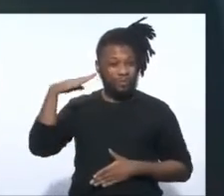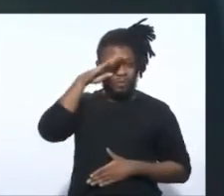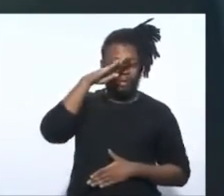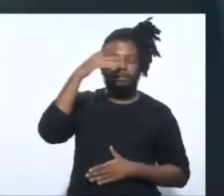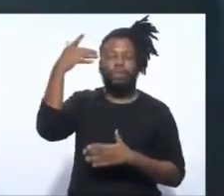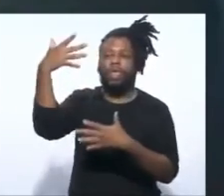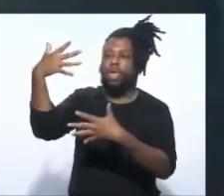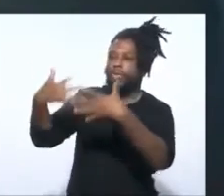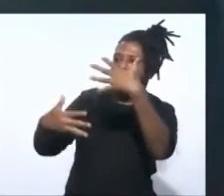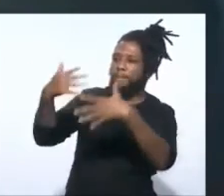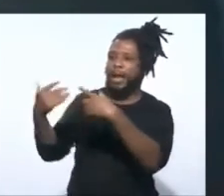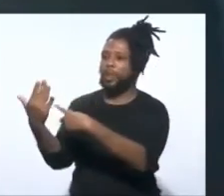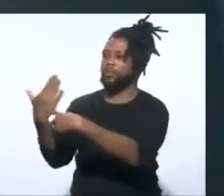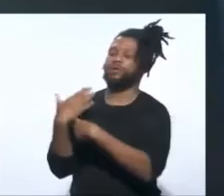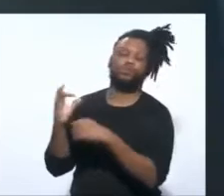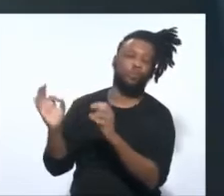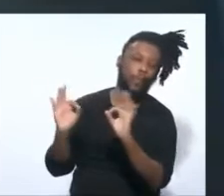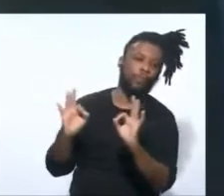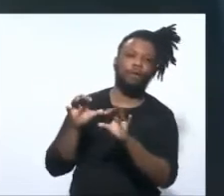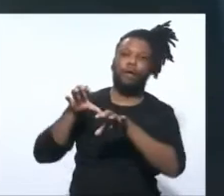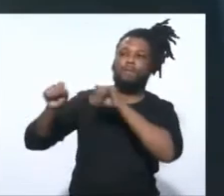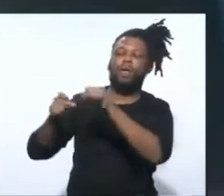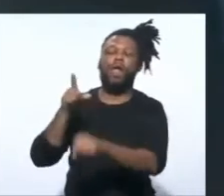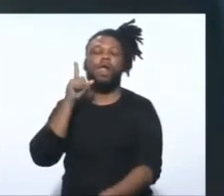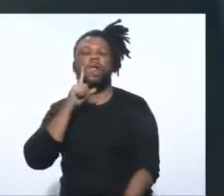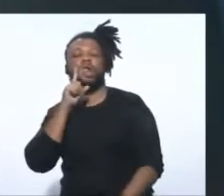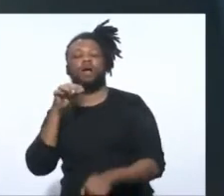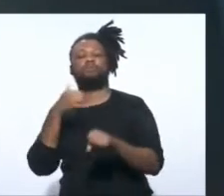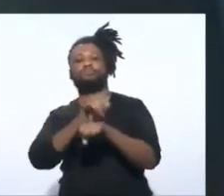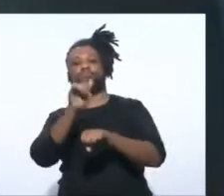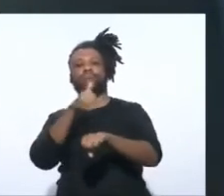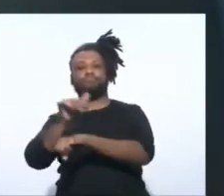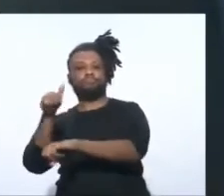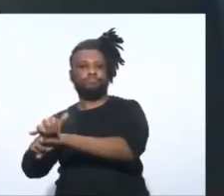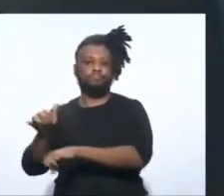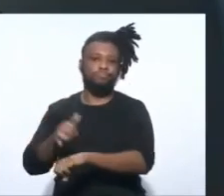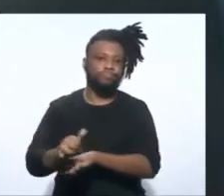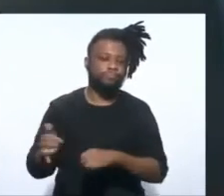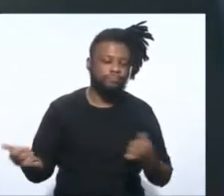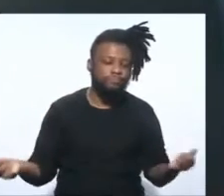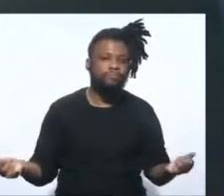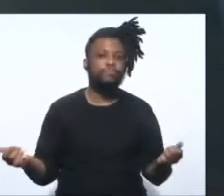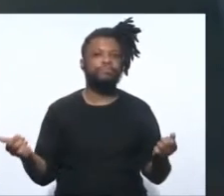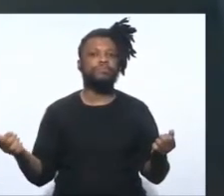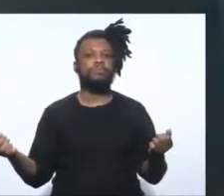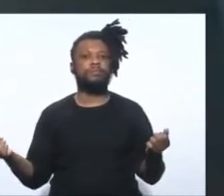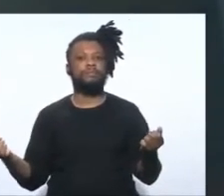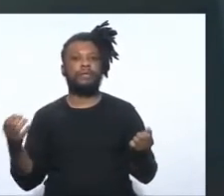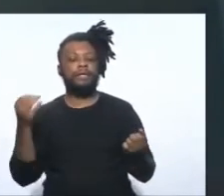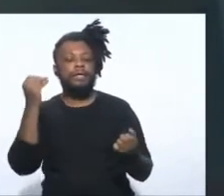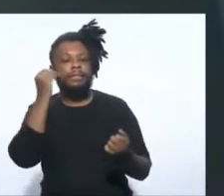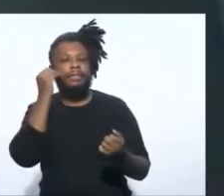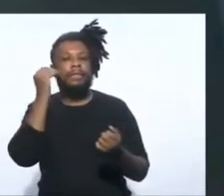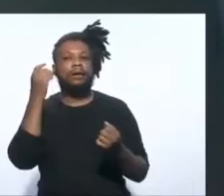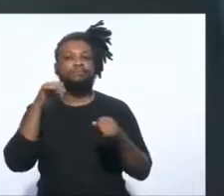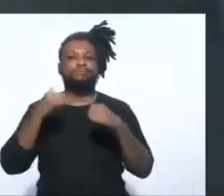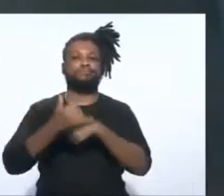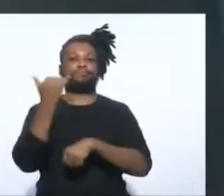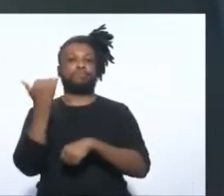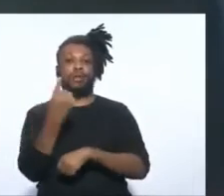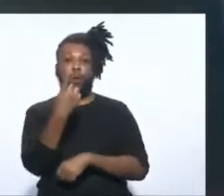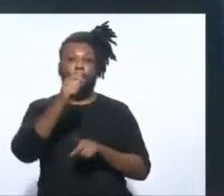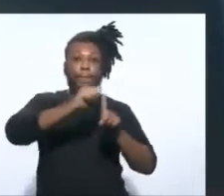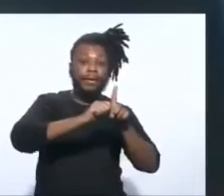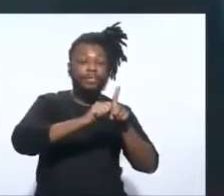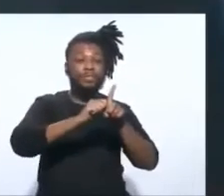atrapalha, não ajuda. Fica buscando desculpas para boicotar o atendimento. A gente está aí um mês praticamente